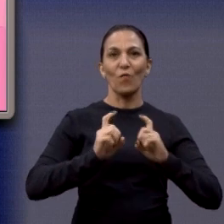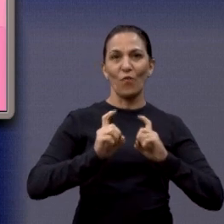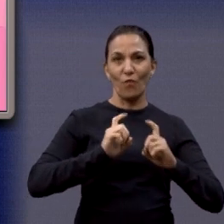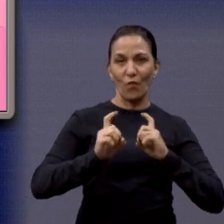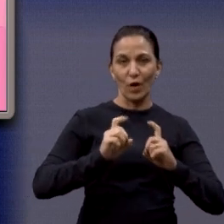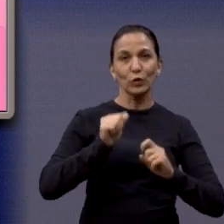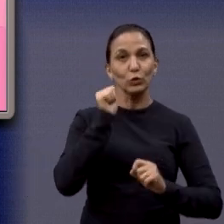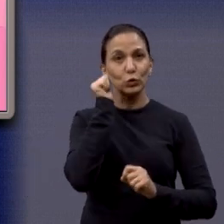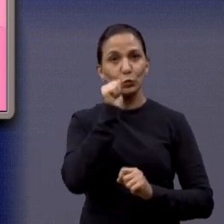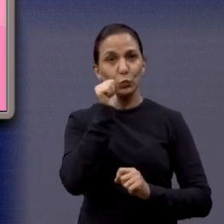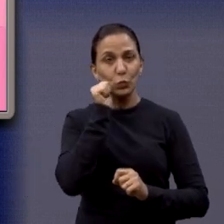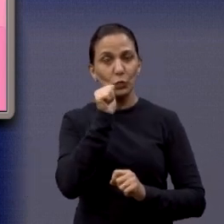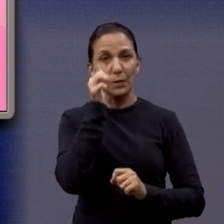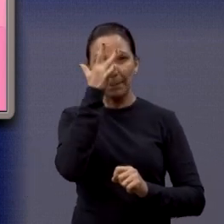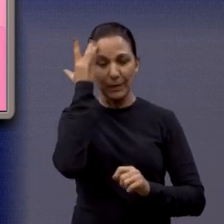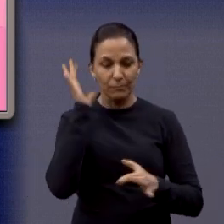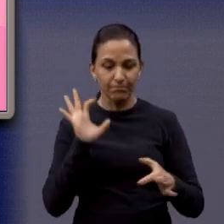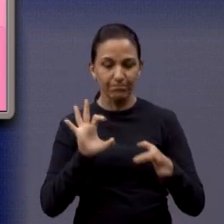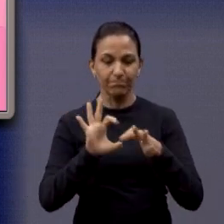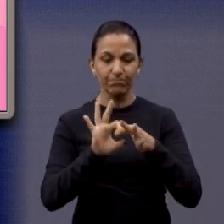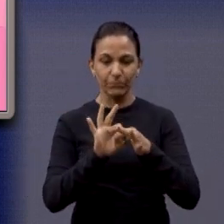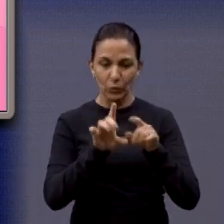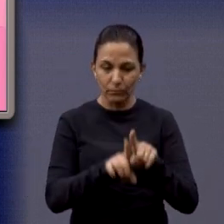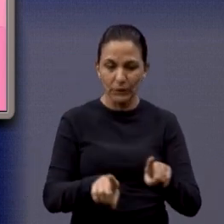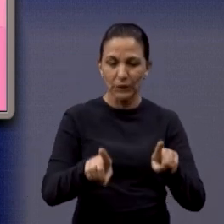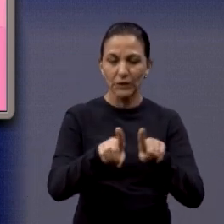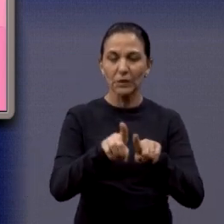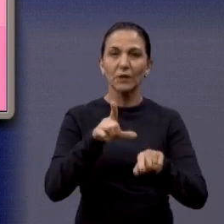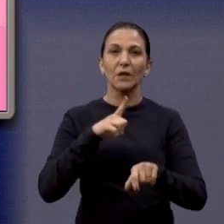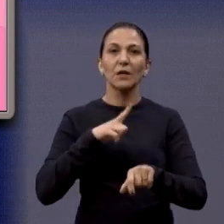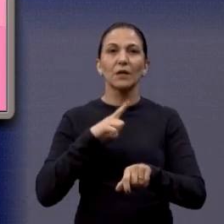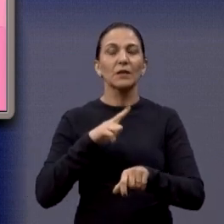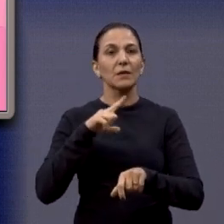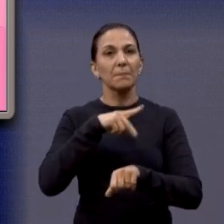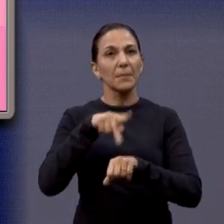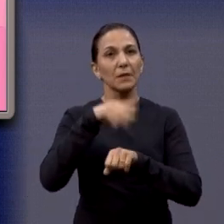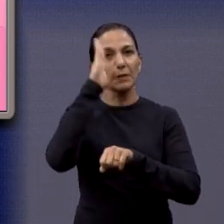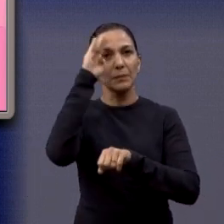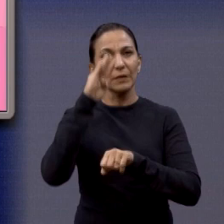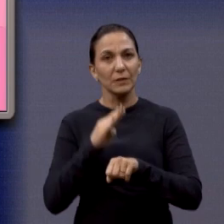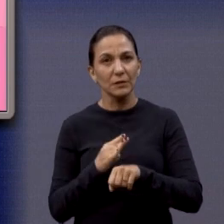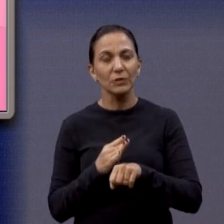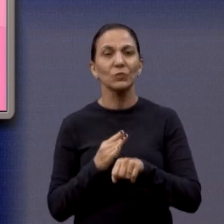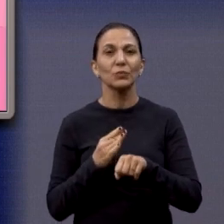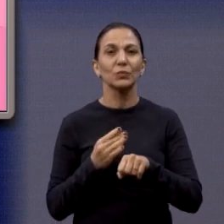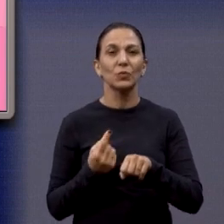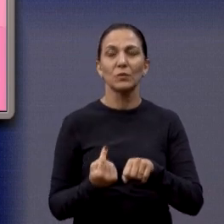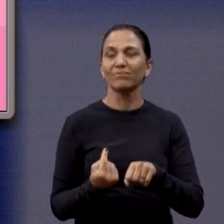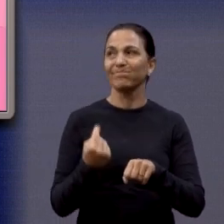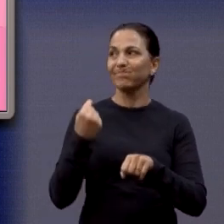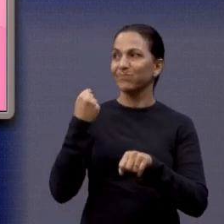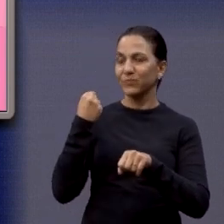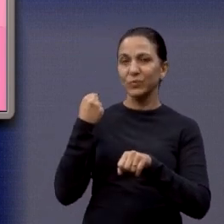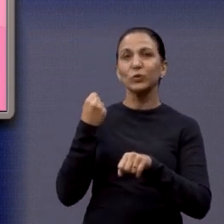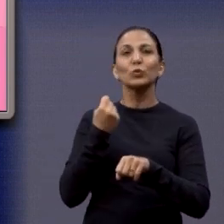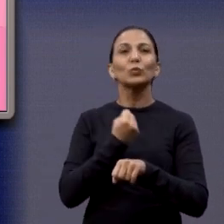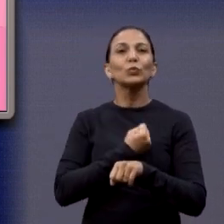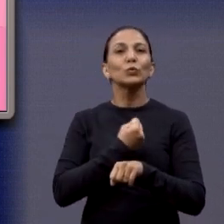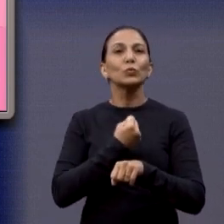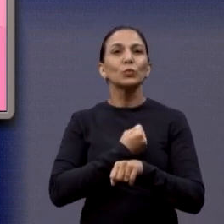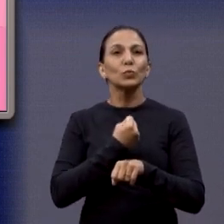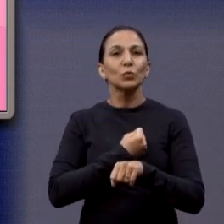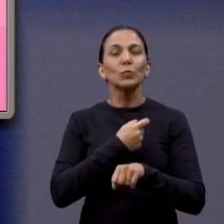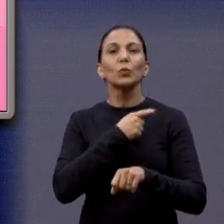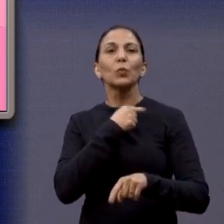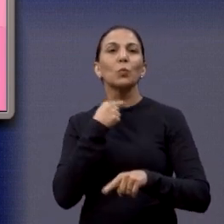mas de todos os aliados, que a gente infelizmente vê no Brasil um retrocesso muito grande no número de